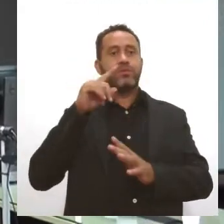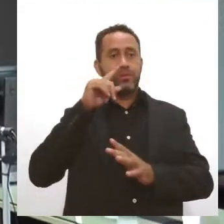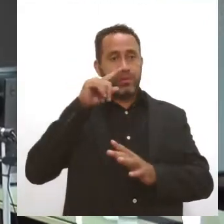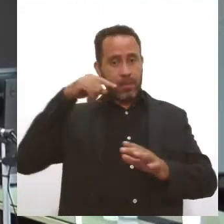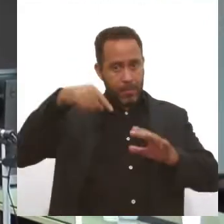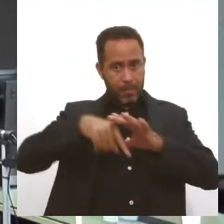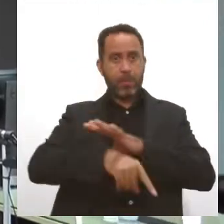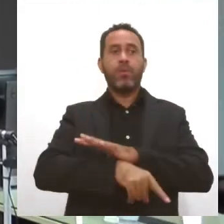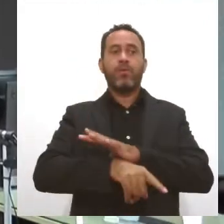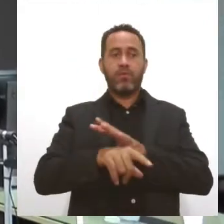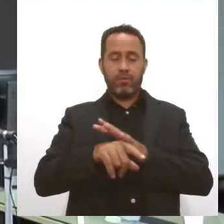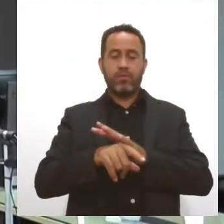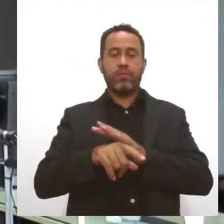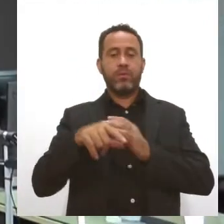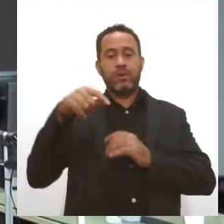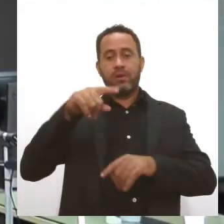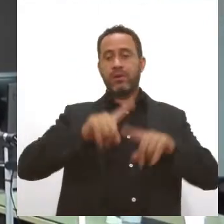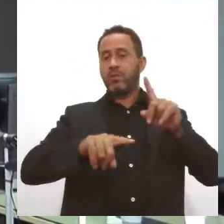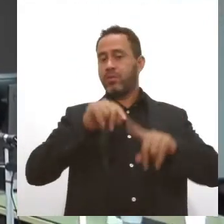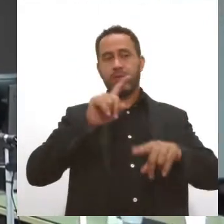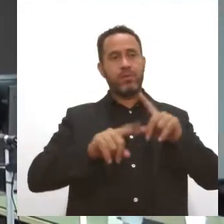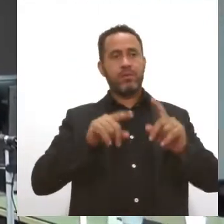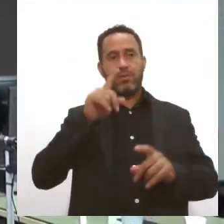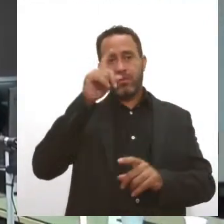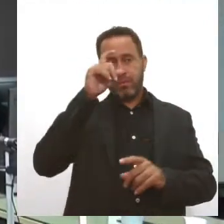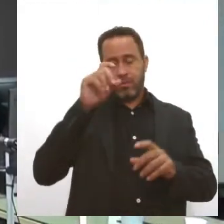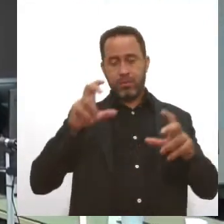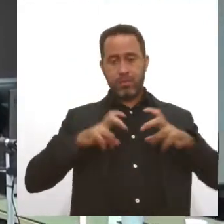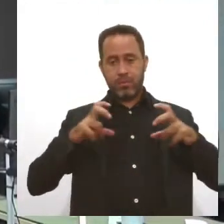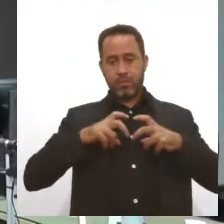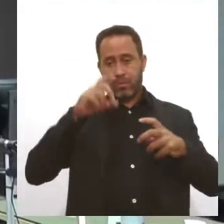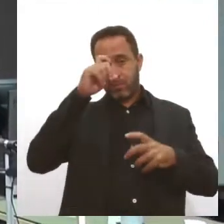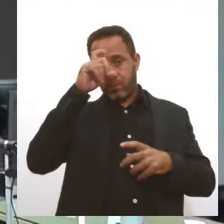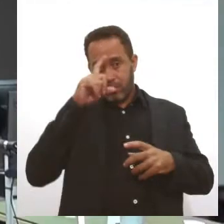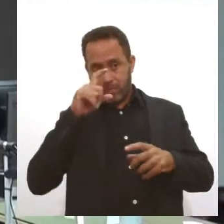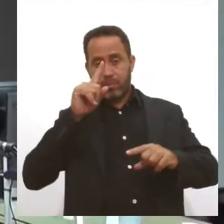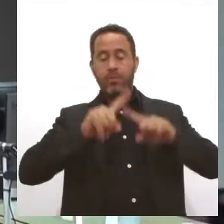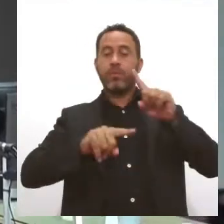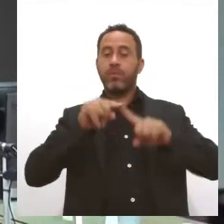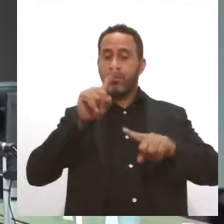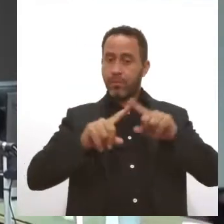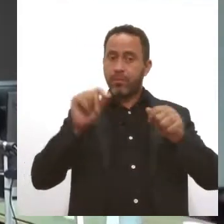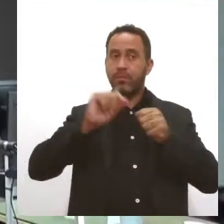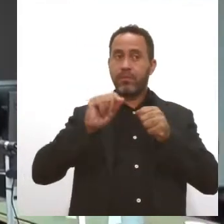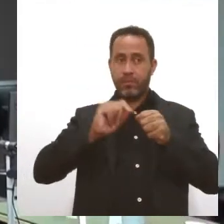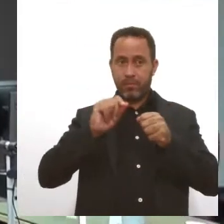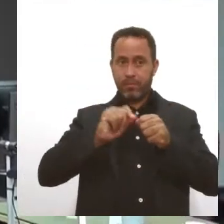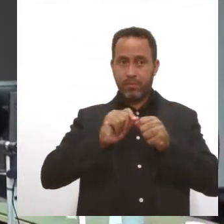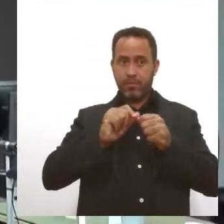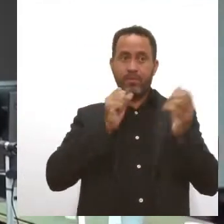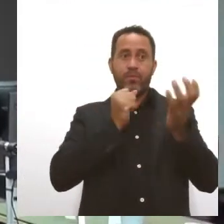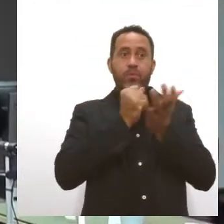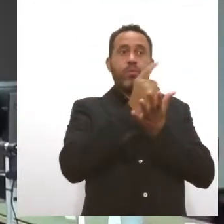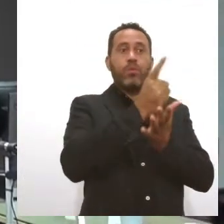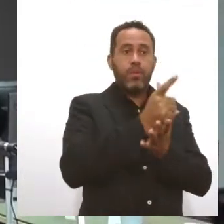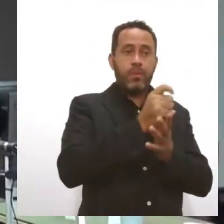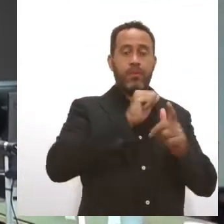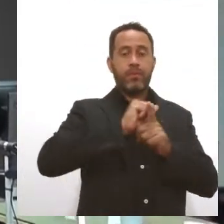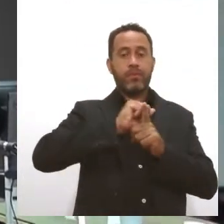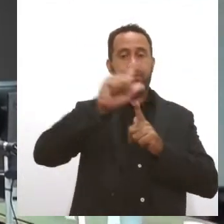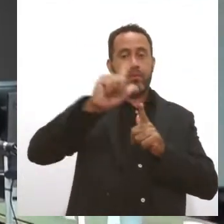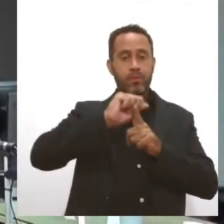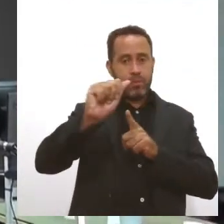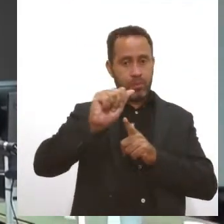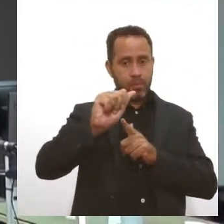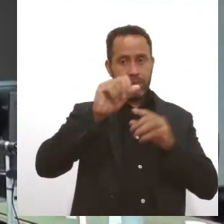disponível nos hospitais, tanto público como privado. É um equipamento que tem que ser feito um contrato de aluguel, salvo engano, para